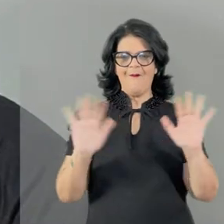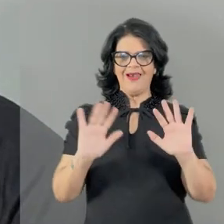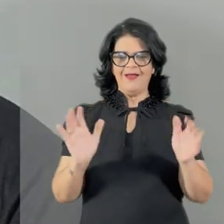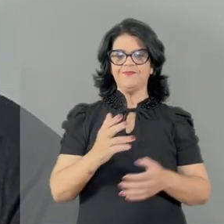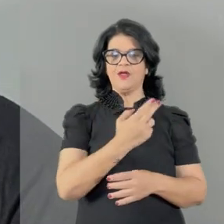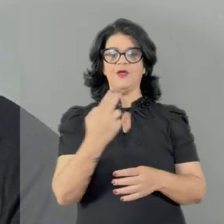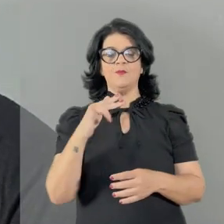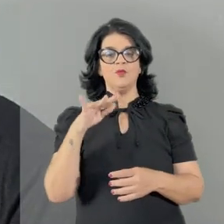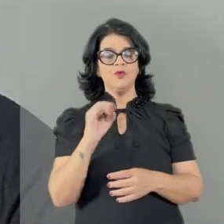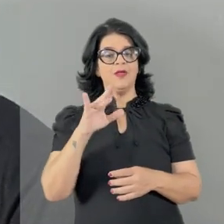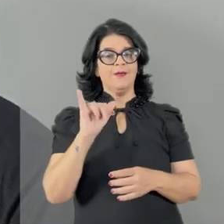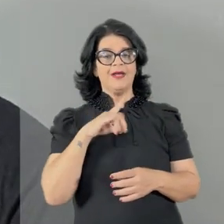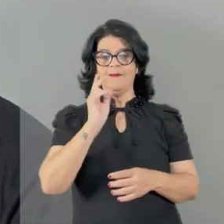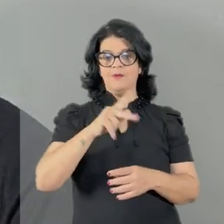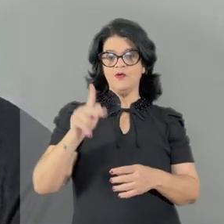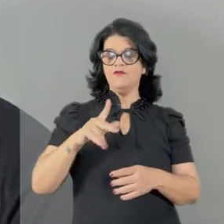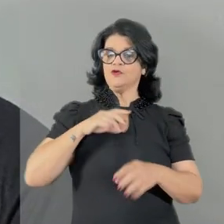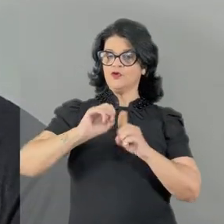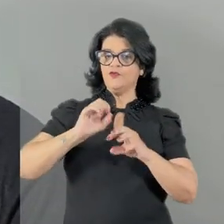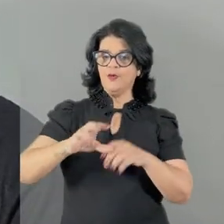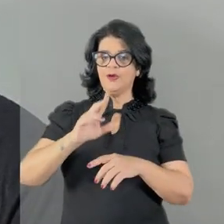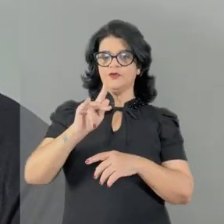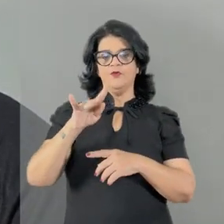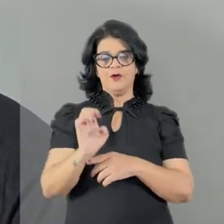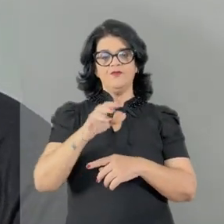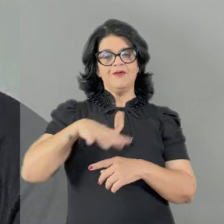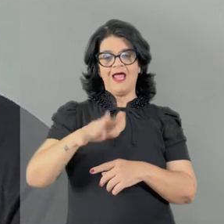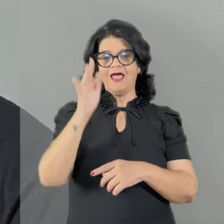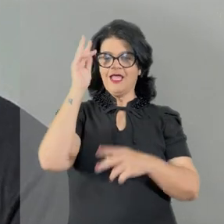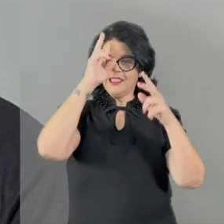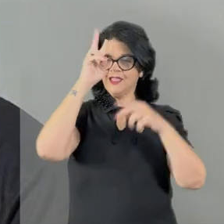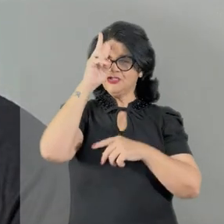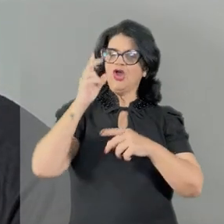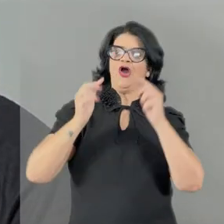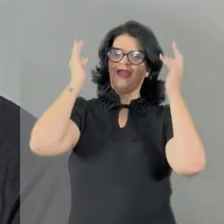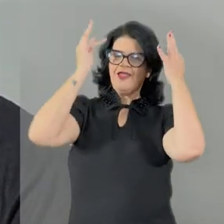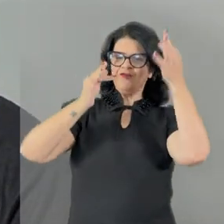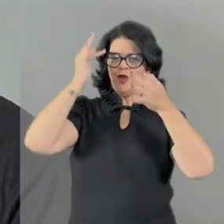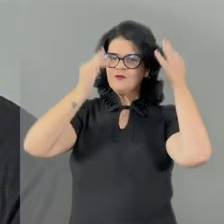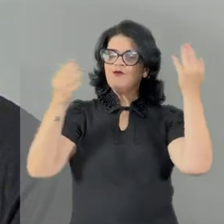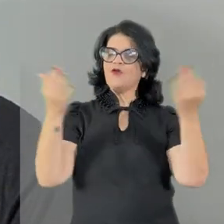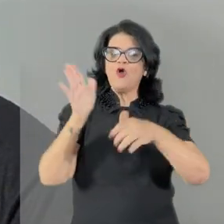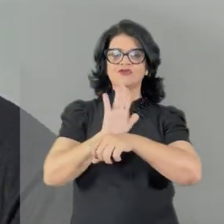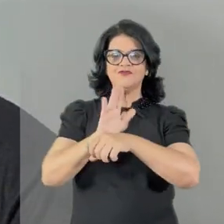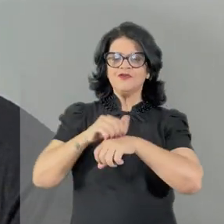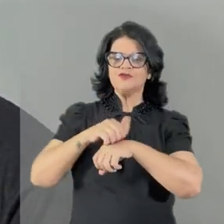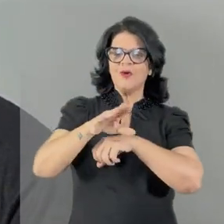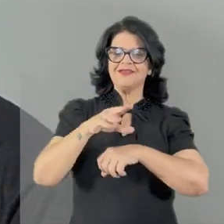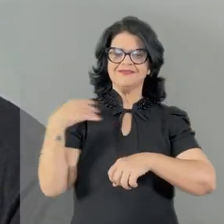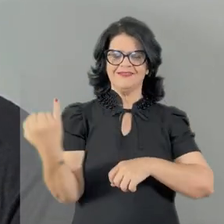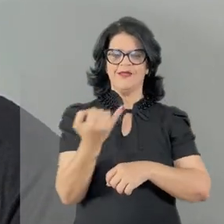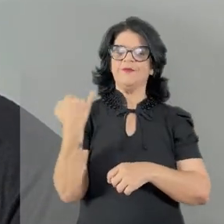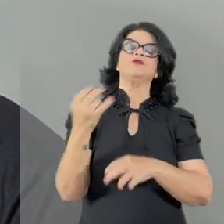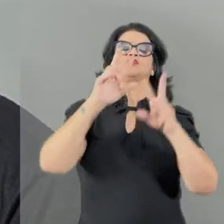Olá, meu nome é Bruno Câmara, sou professor formador do Prevup na área de História e Filosofia e hoje eu trago aqui nesse vídeo uma dica